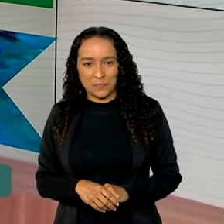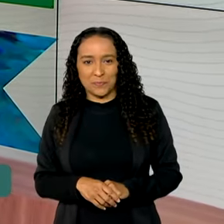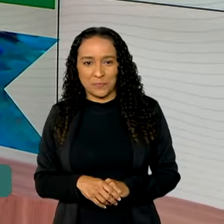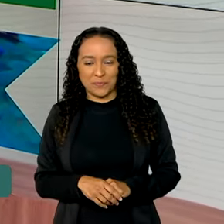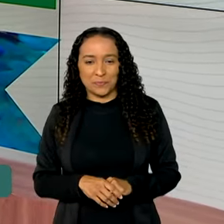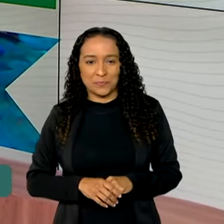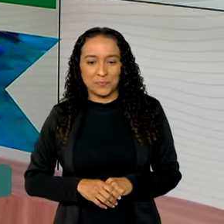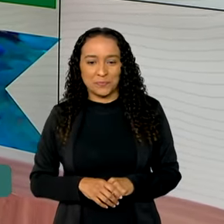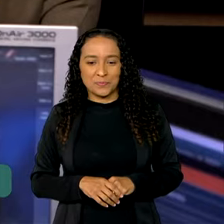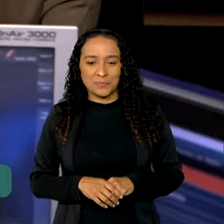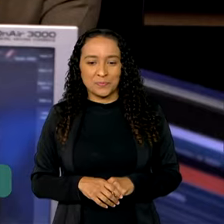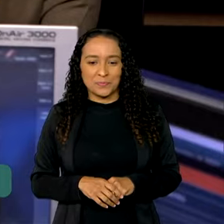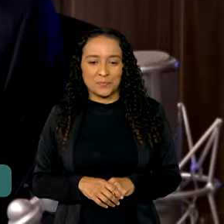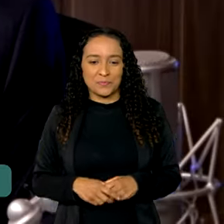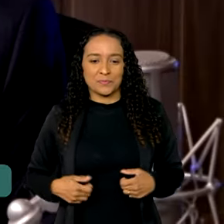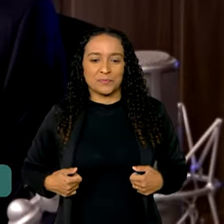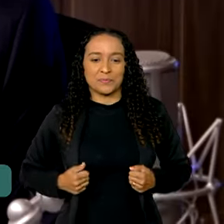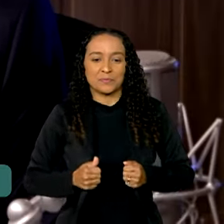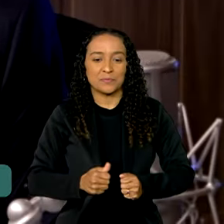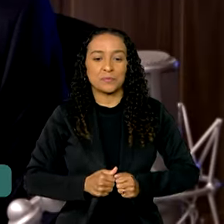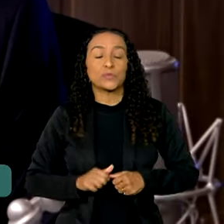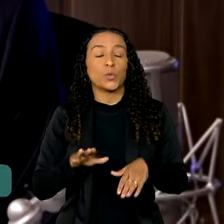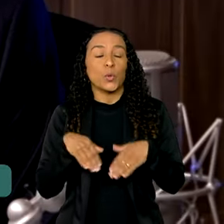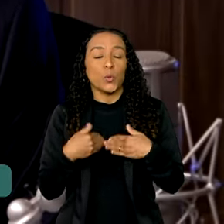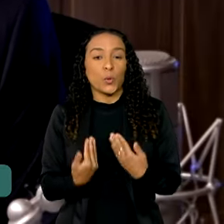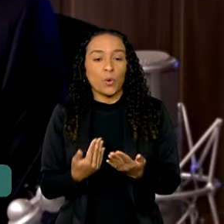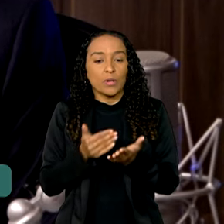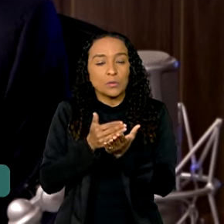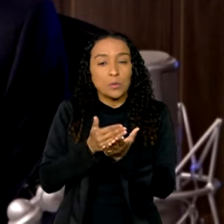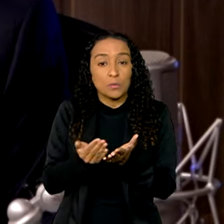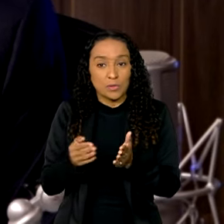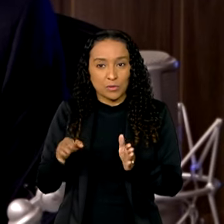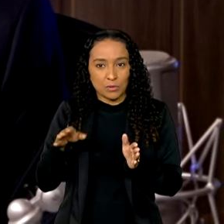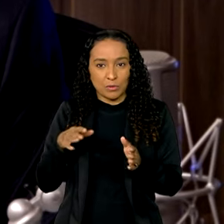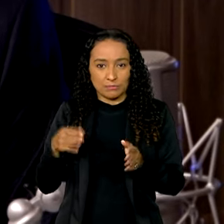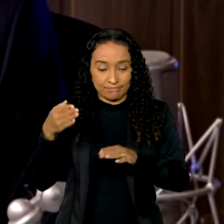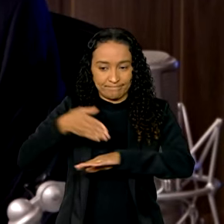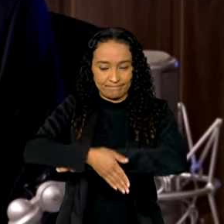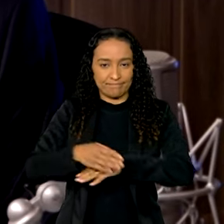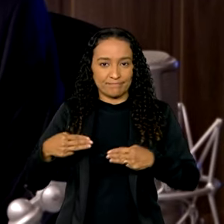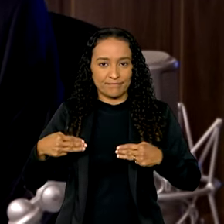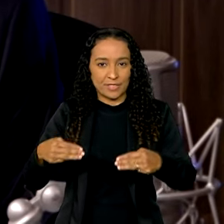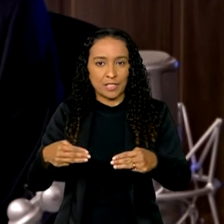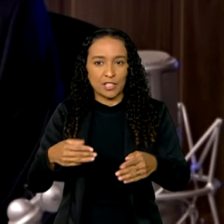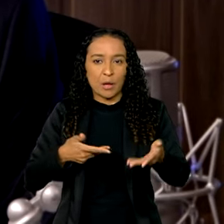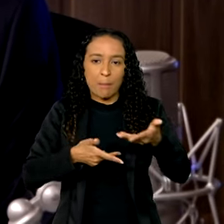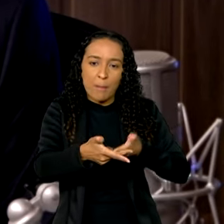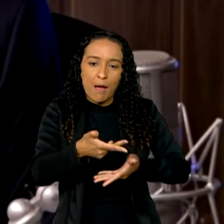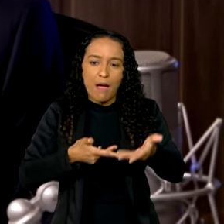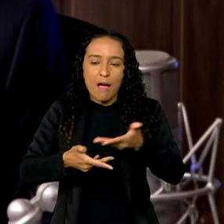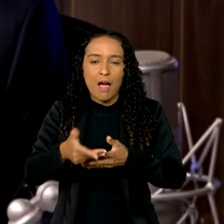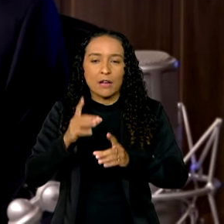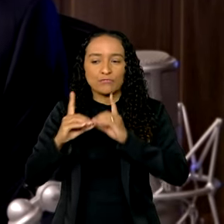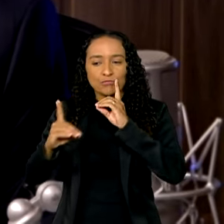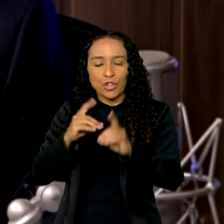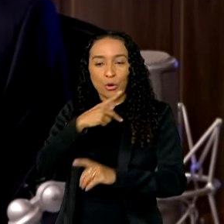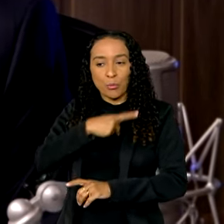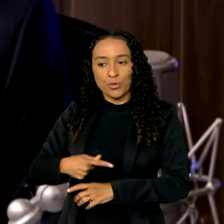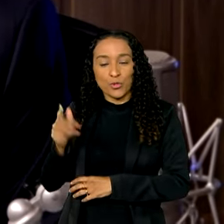Casa, Minha Vida. Quando nós chegamos no Ministério, em diálogo com o presidente Lula,